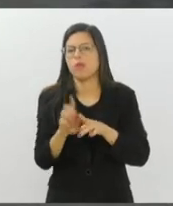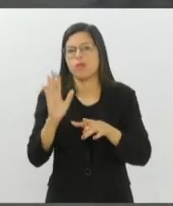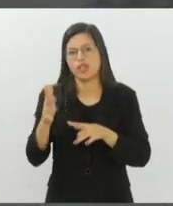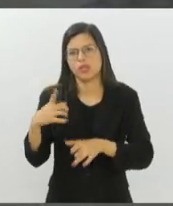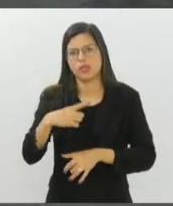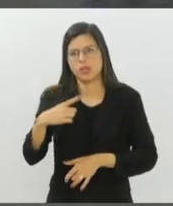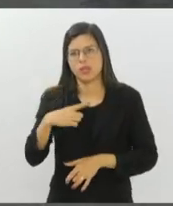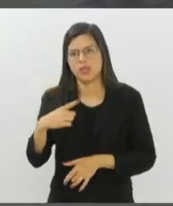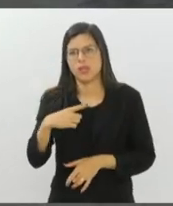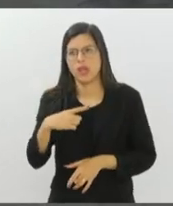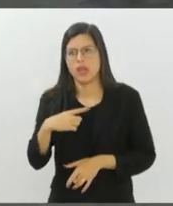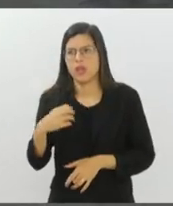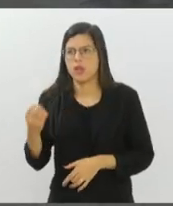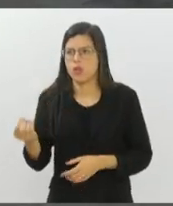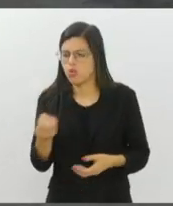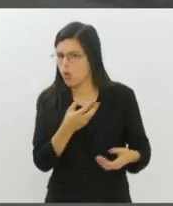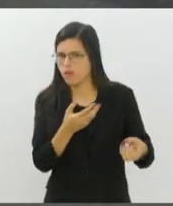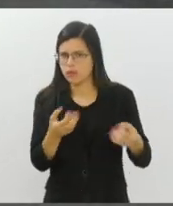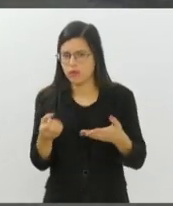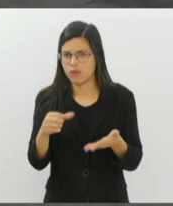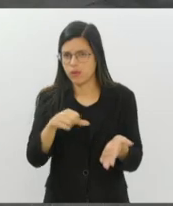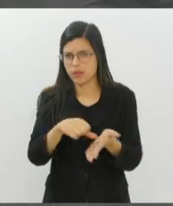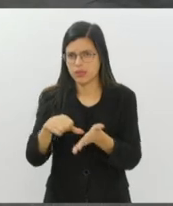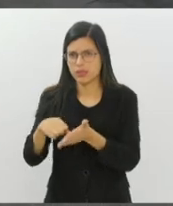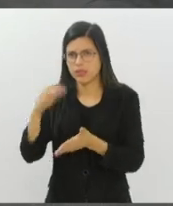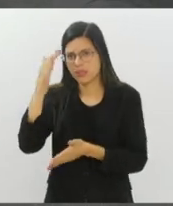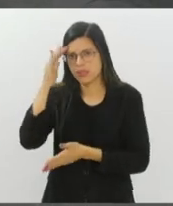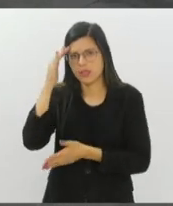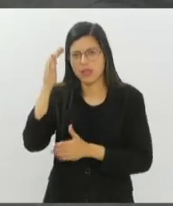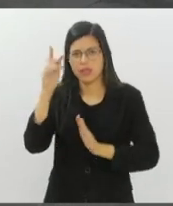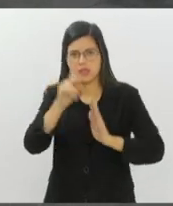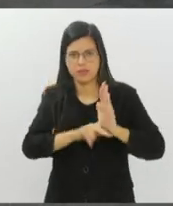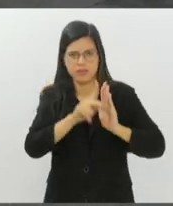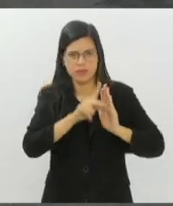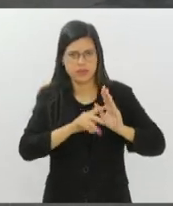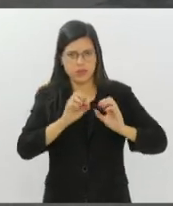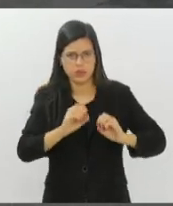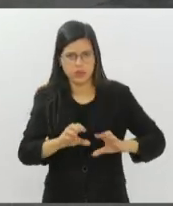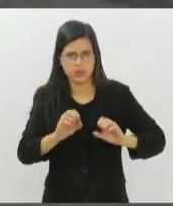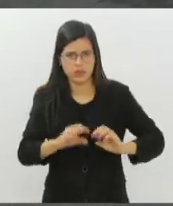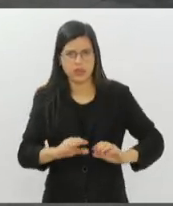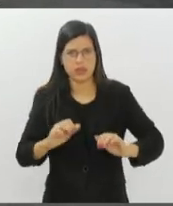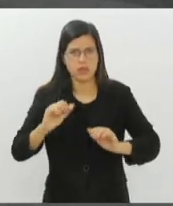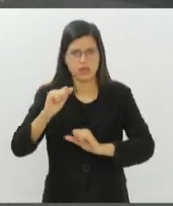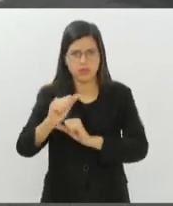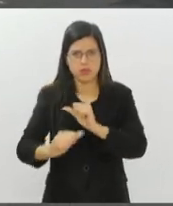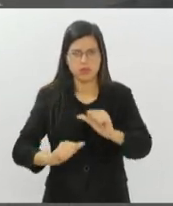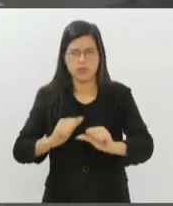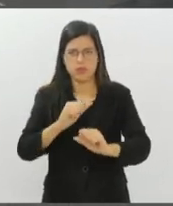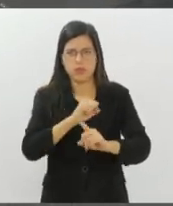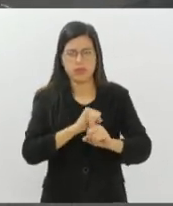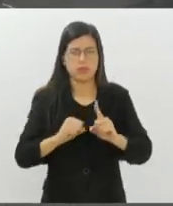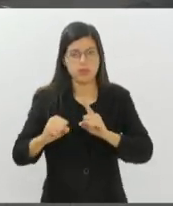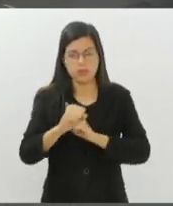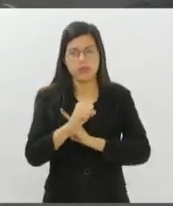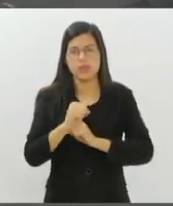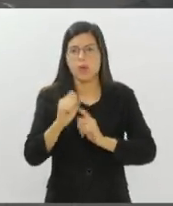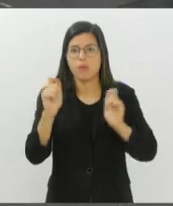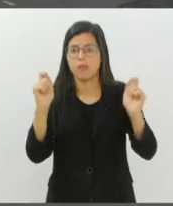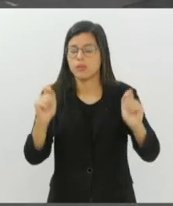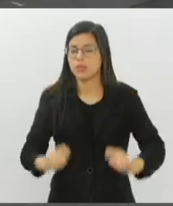unidades e entender que esse projeto de educação, de transformação social, ele tem muita